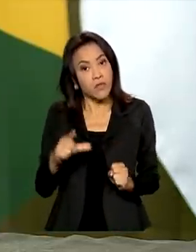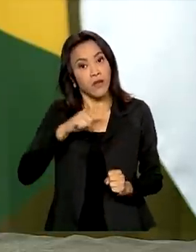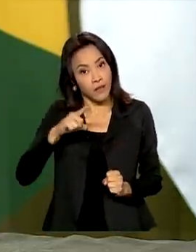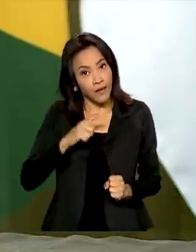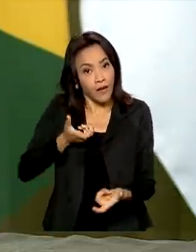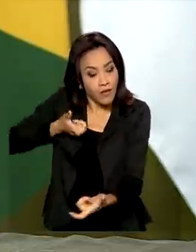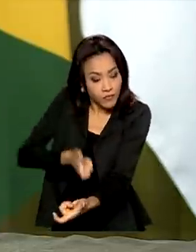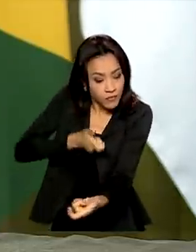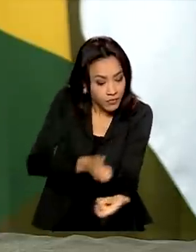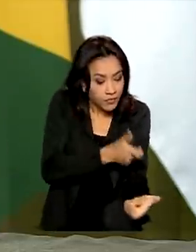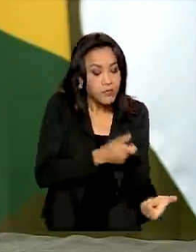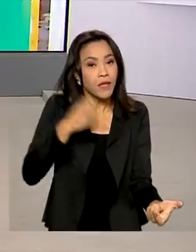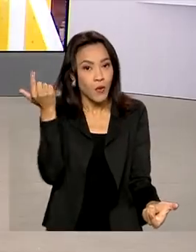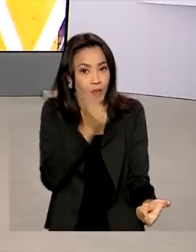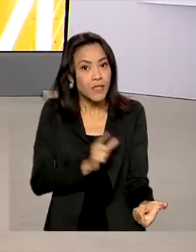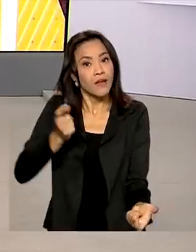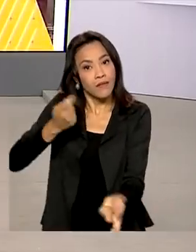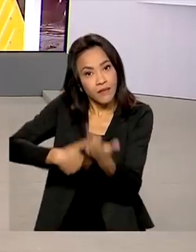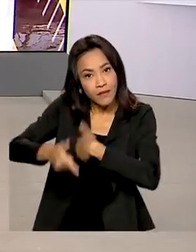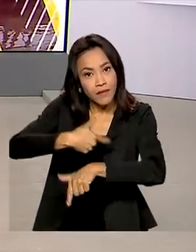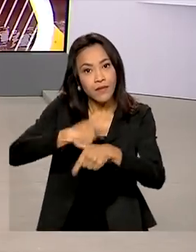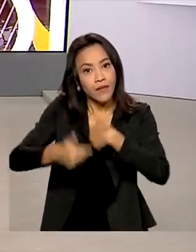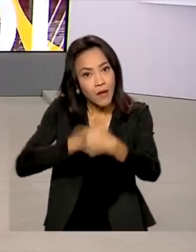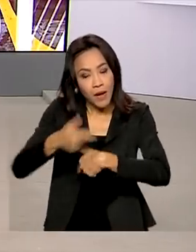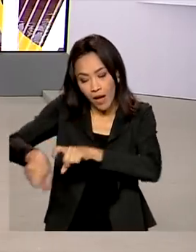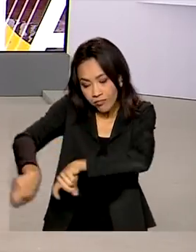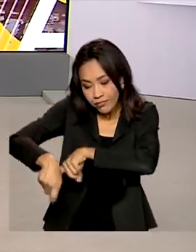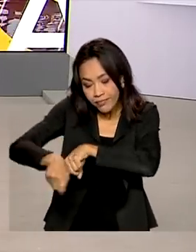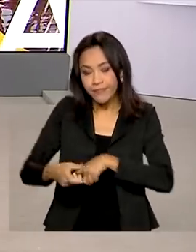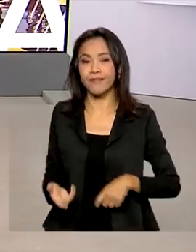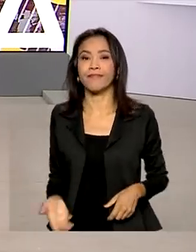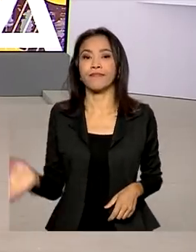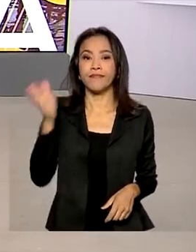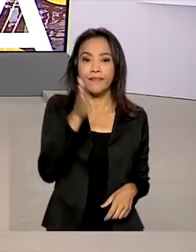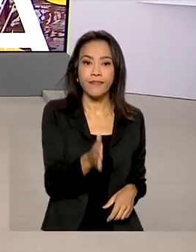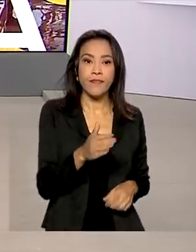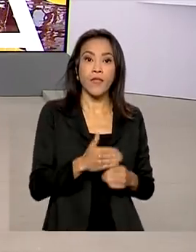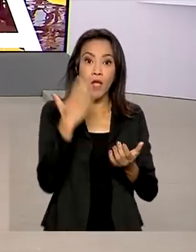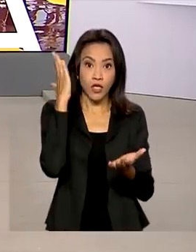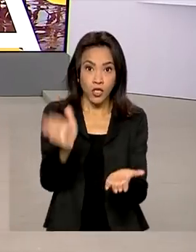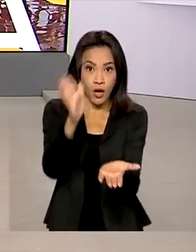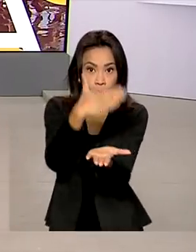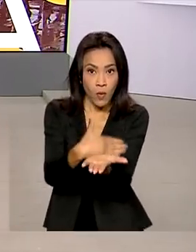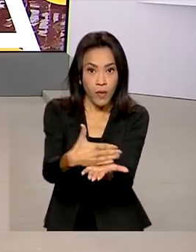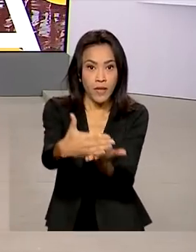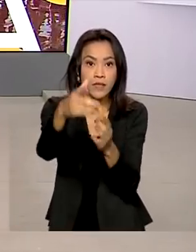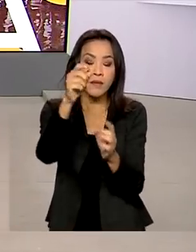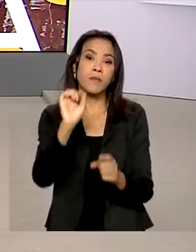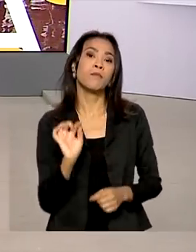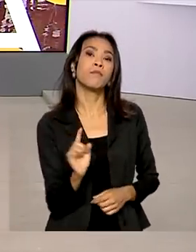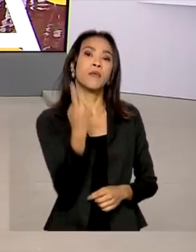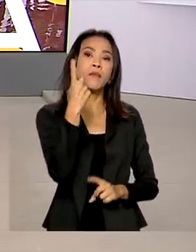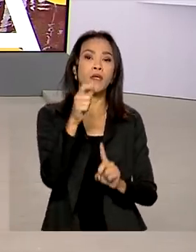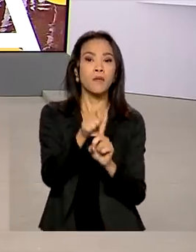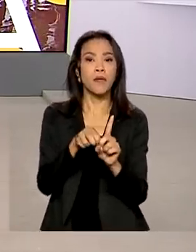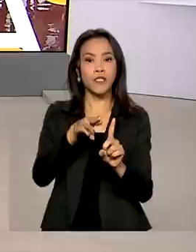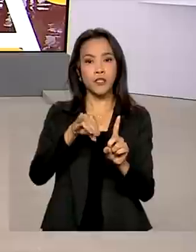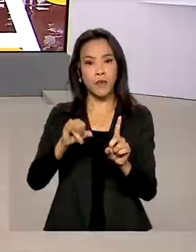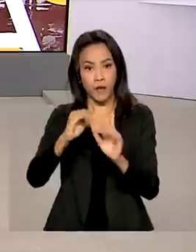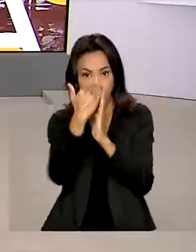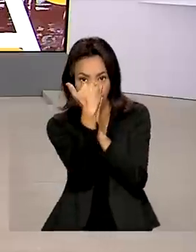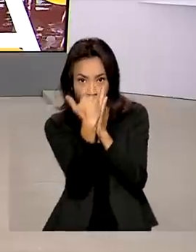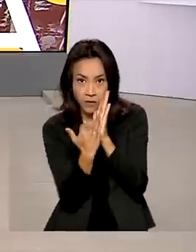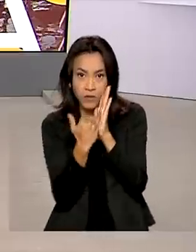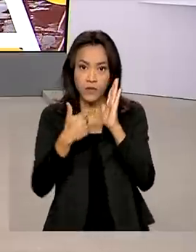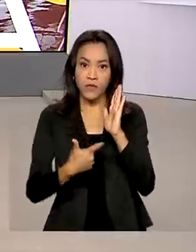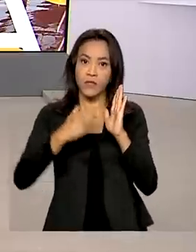agro-brasileiro possa trabalhar. Começa a valer, a partir de 1º de maio, a redução de 25% na